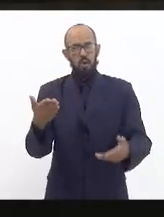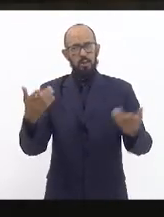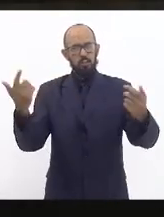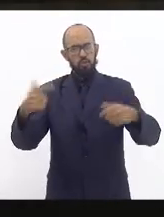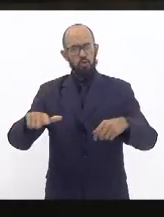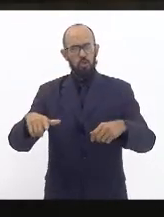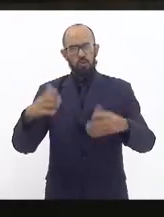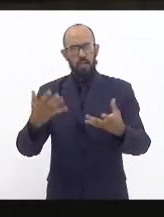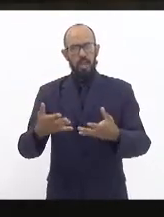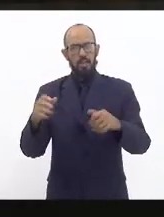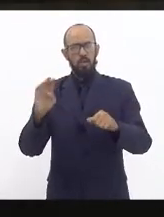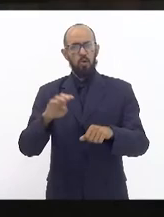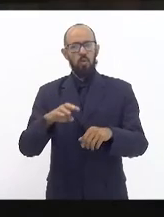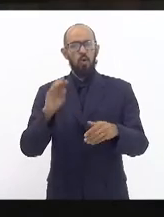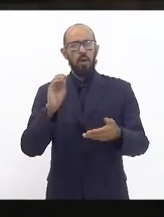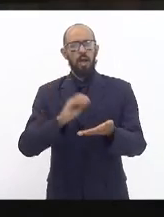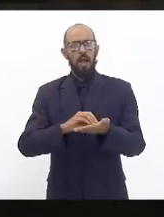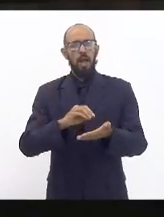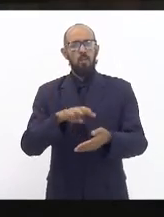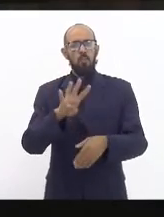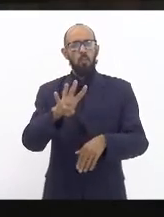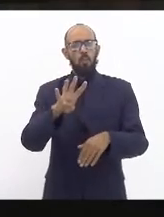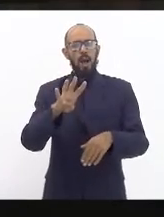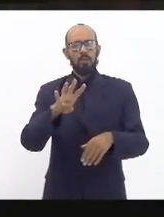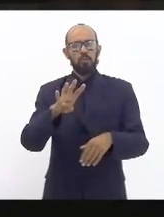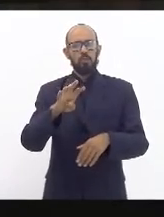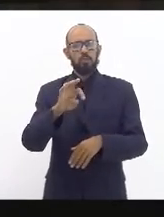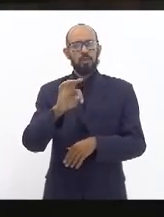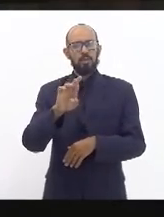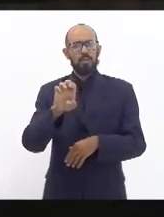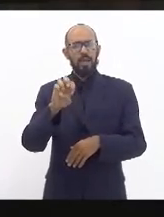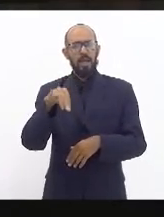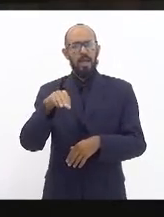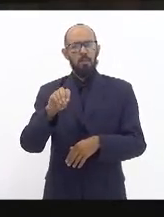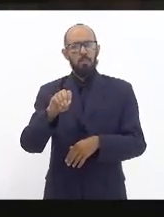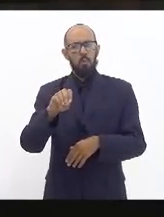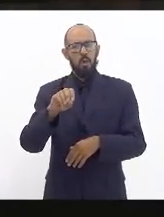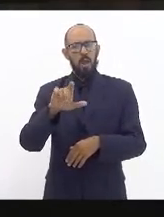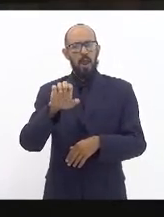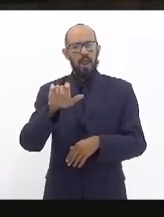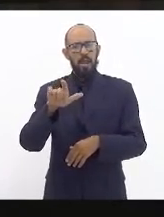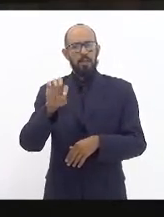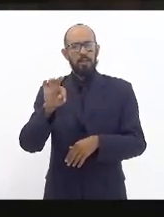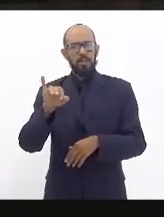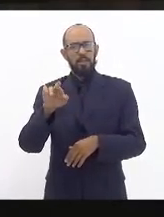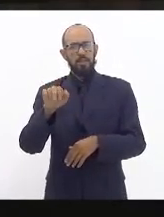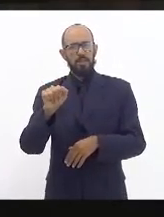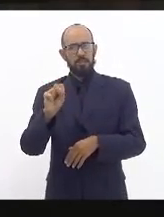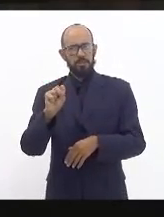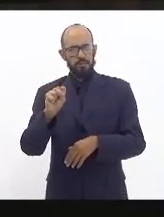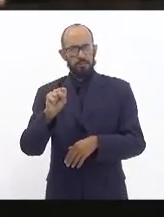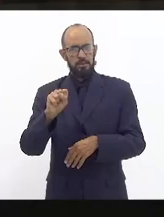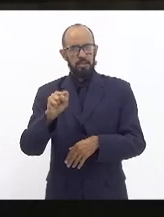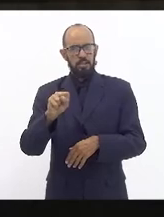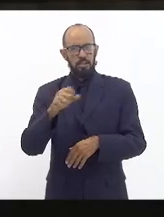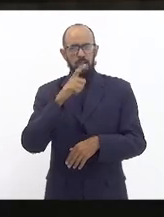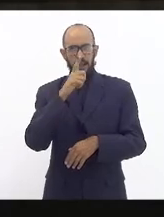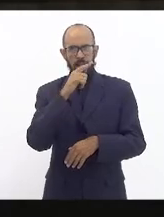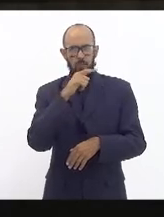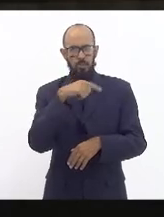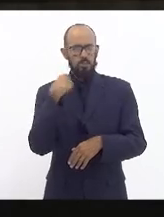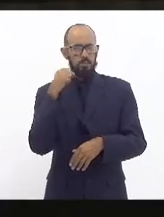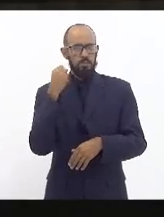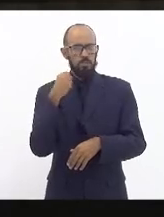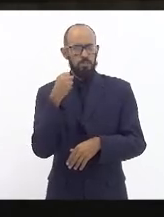querem colocar quatro termoelétricas no espelho da água da Baía de Sepichiba com autorização de quem? do governo do estado